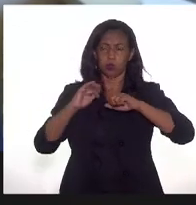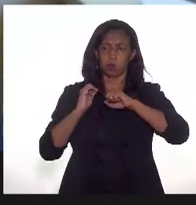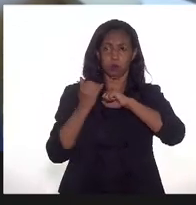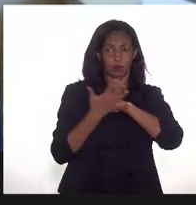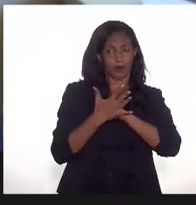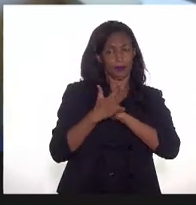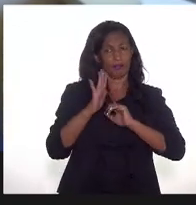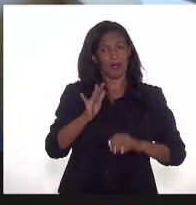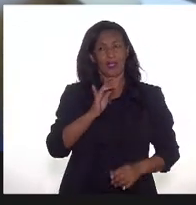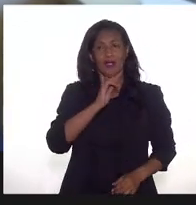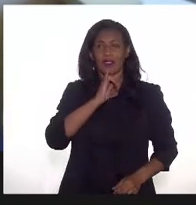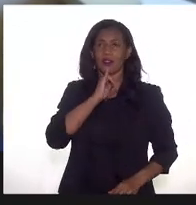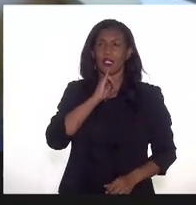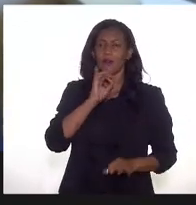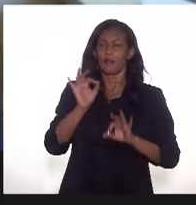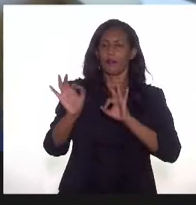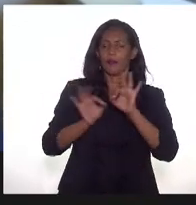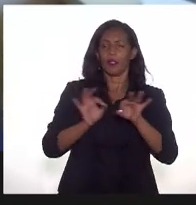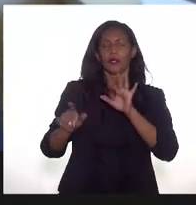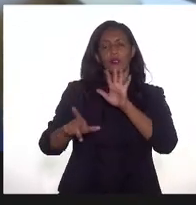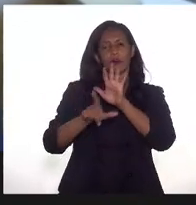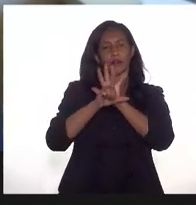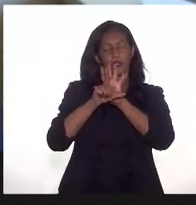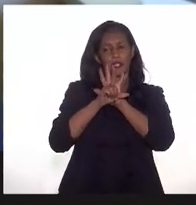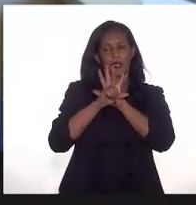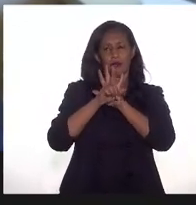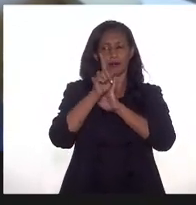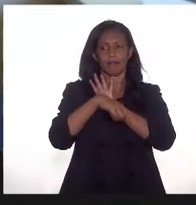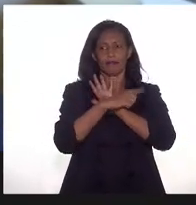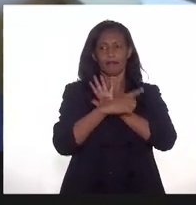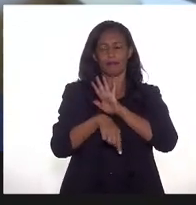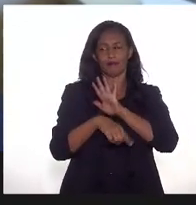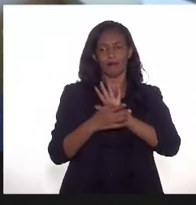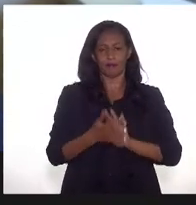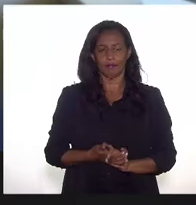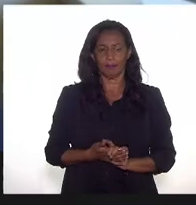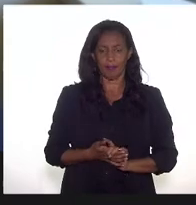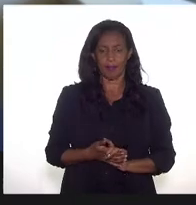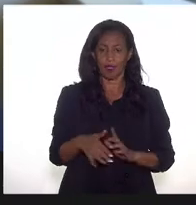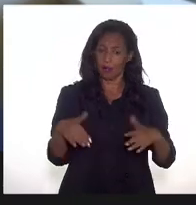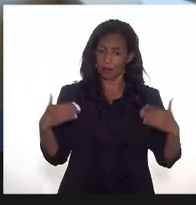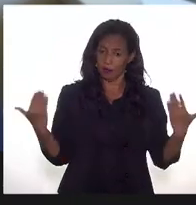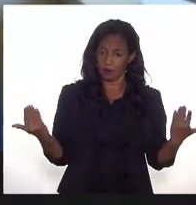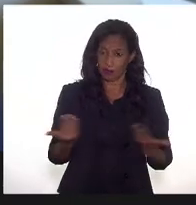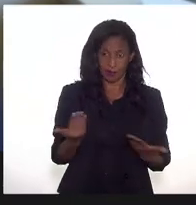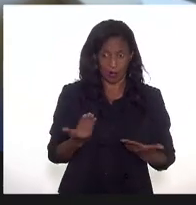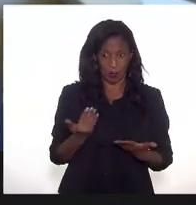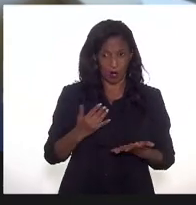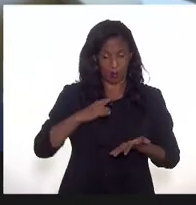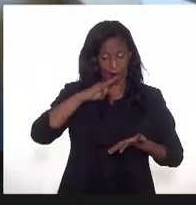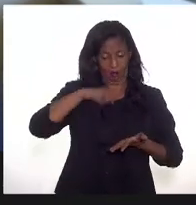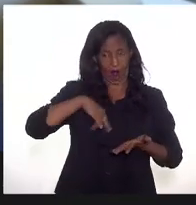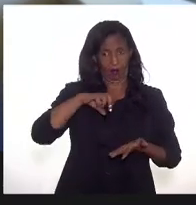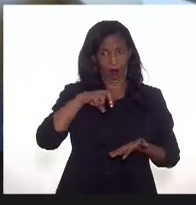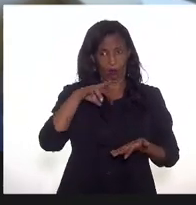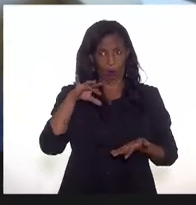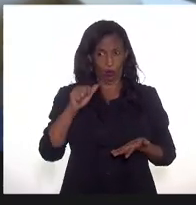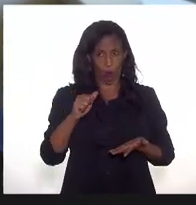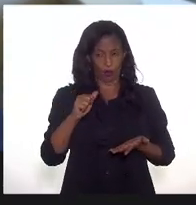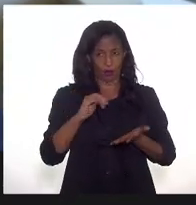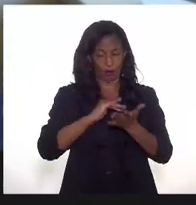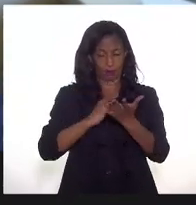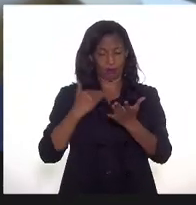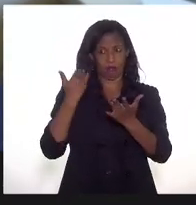Infelizmente, o projeto de lei foi vetado. E agora, virá a conta. Um reajuste